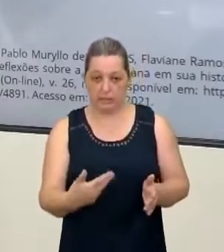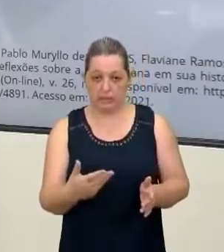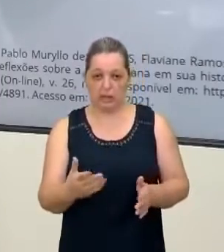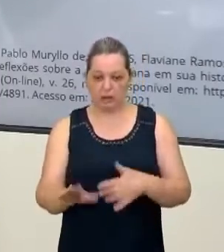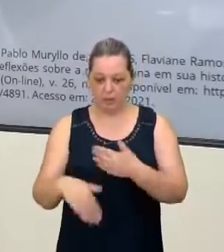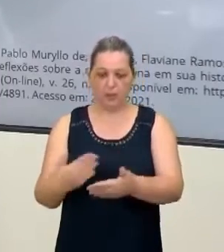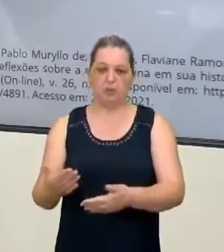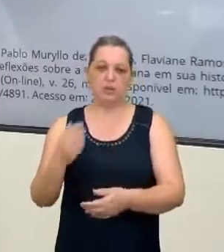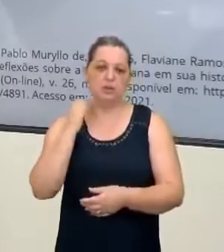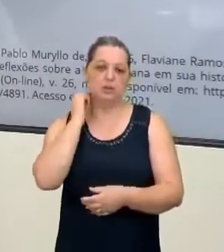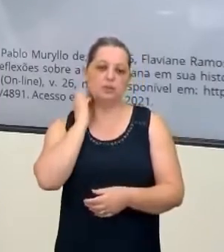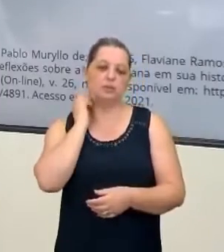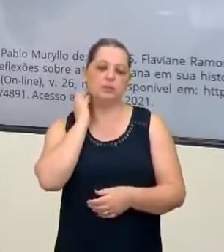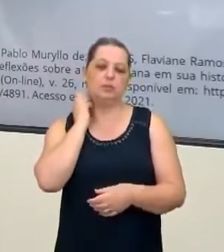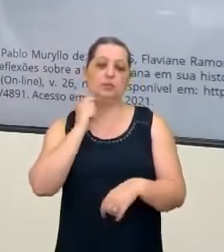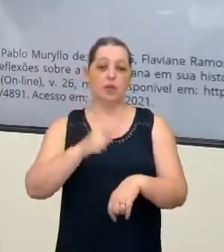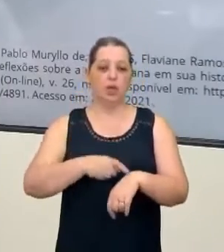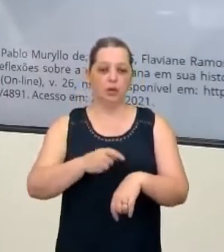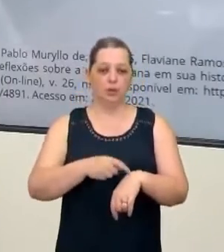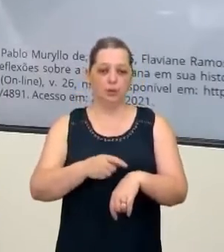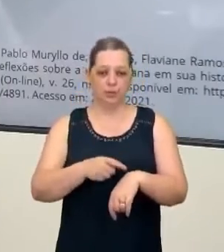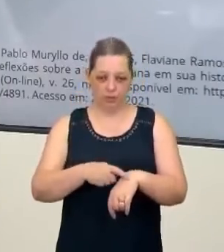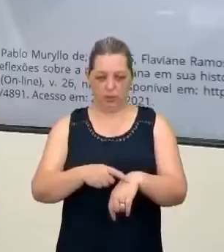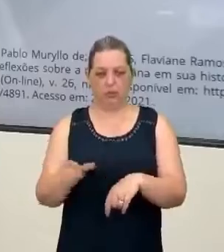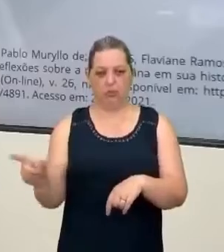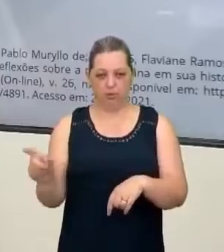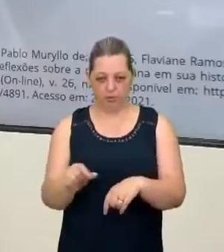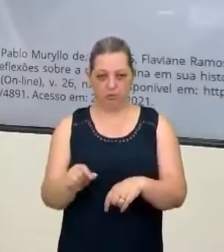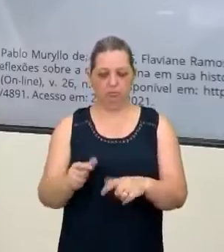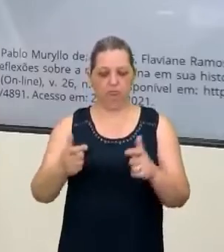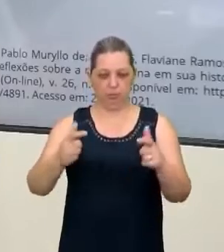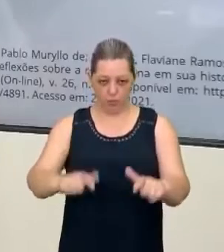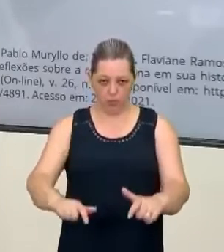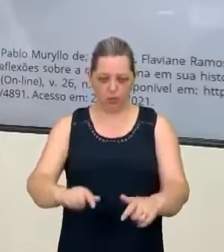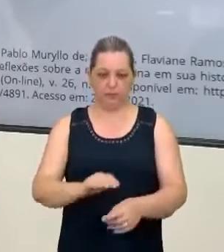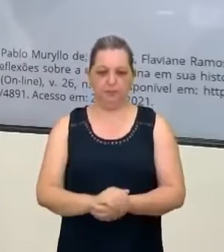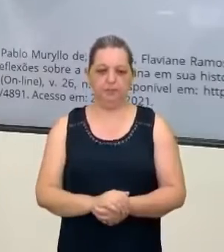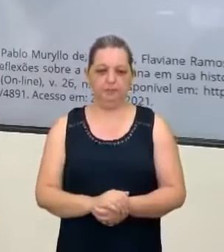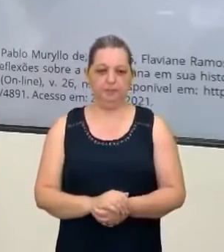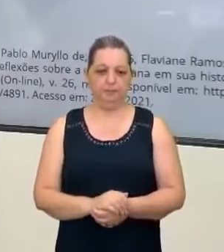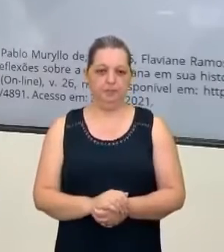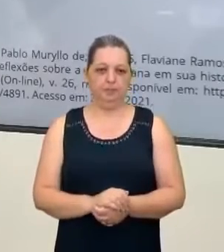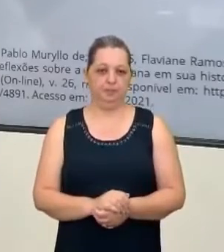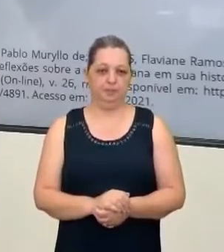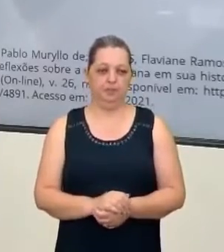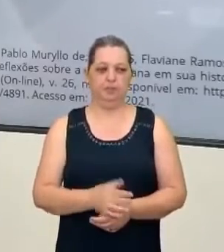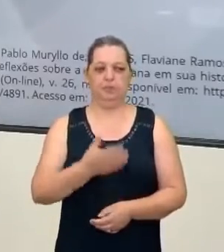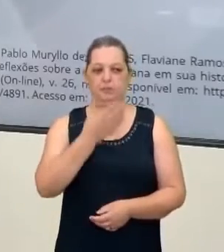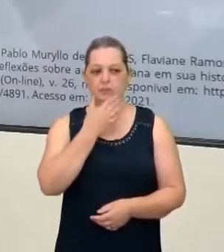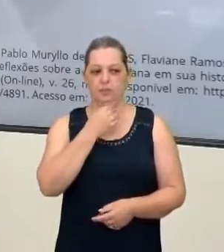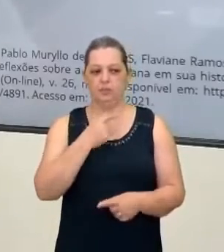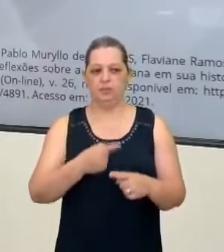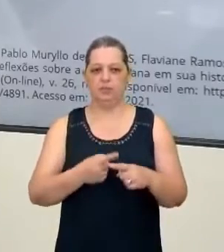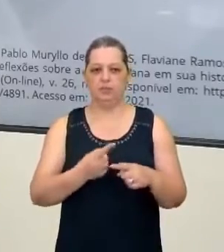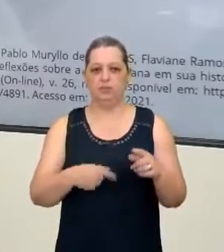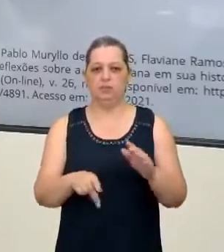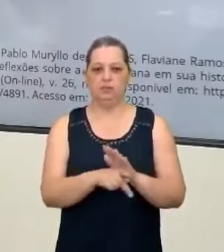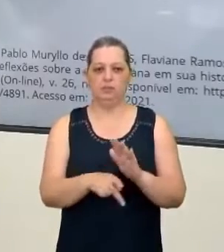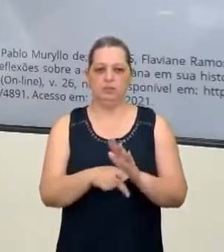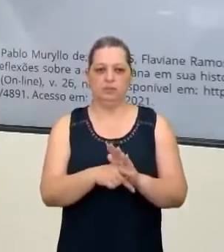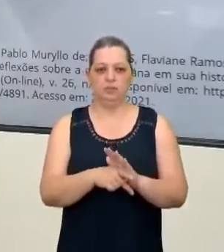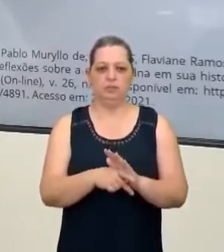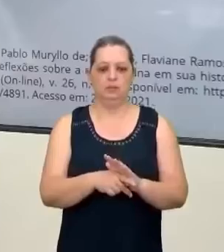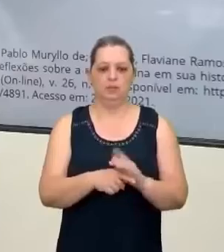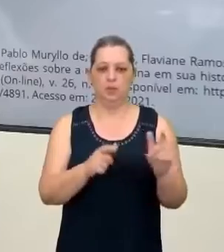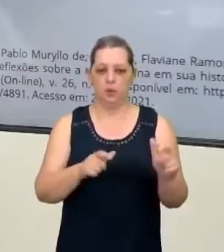encurtasse o tempo dentro do mesmo espaço. Né, isso aí, né, Milton Santos trata muito isso sobre a questão da globalização,